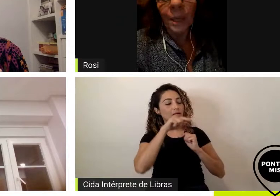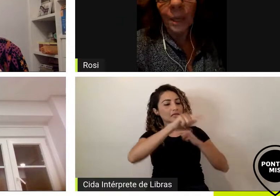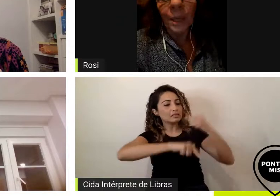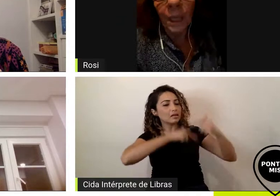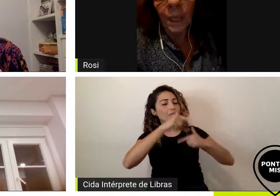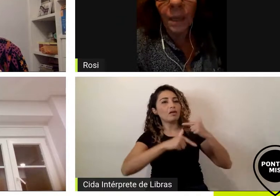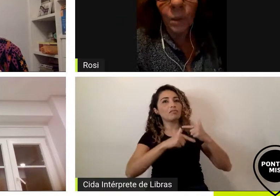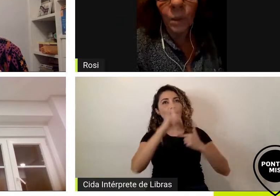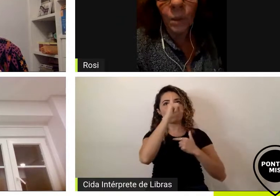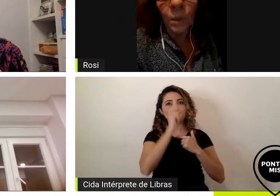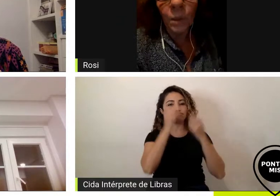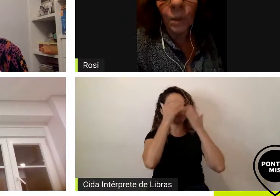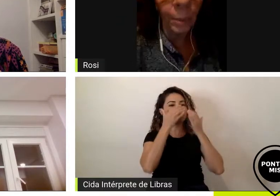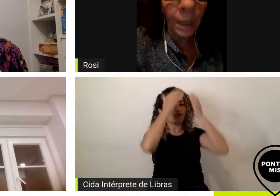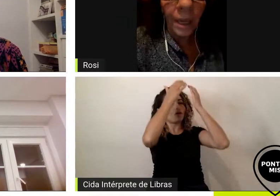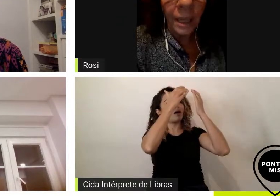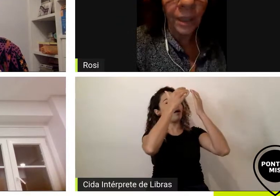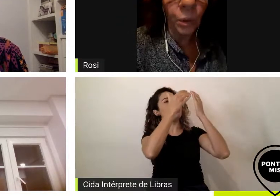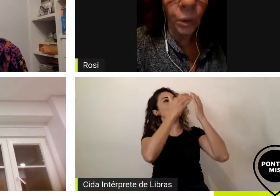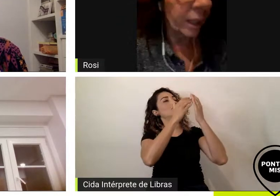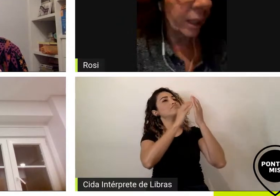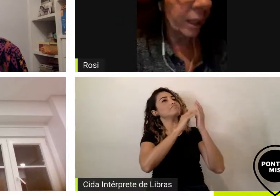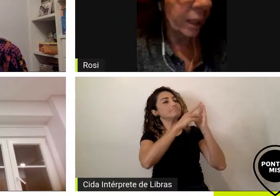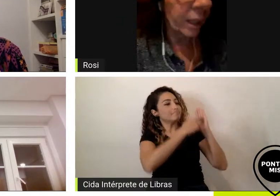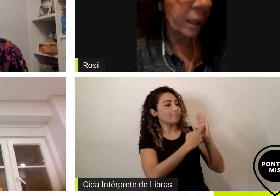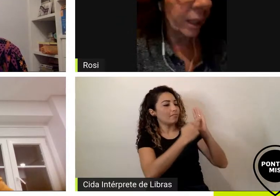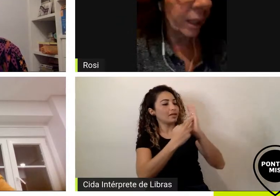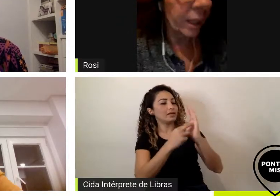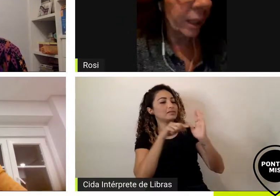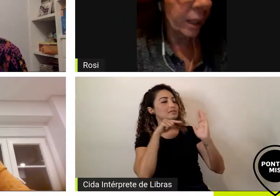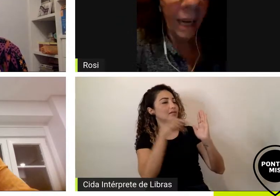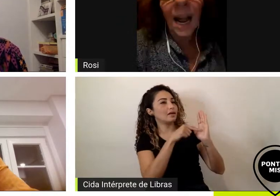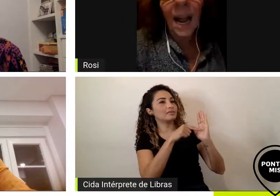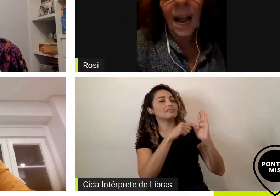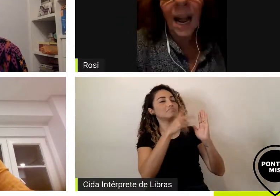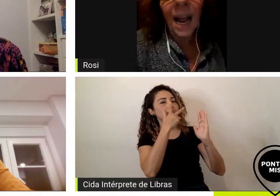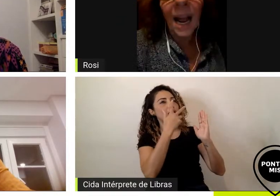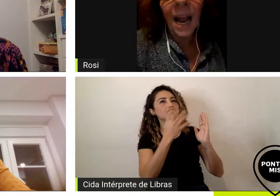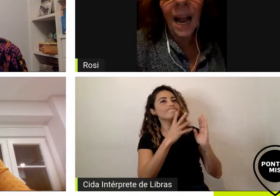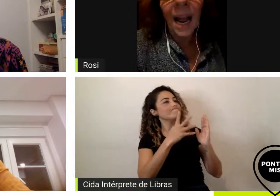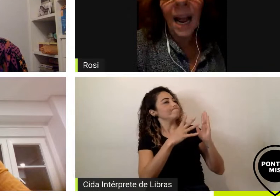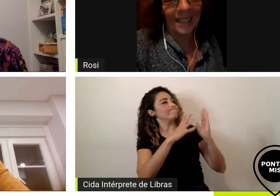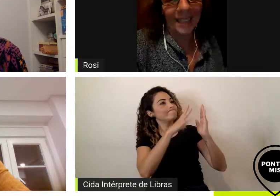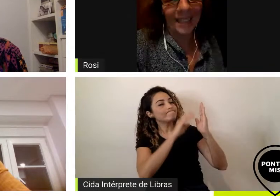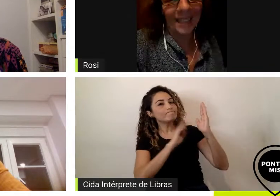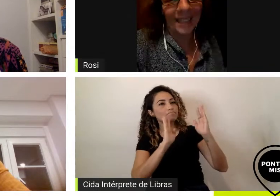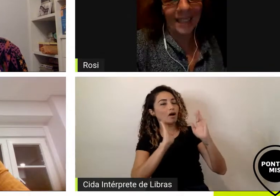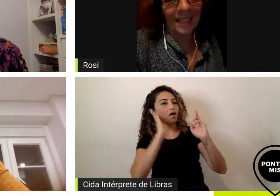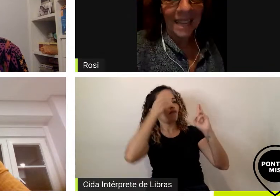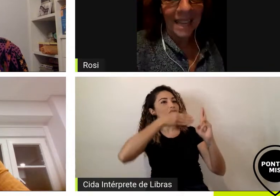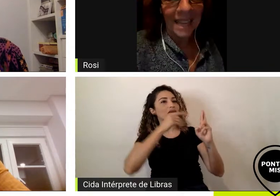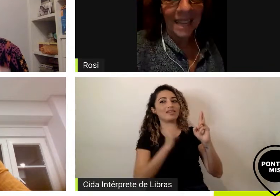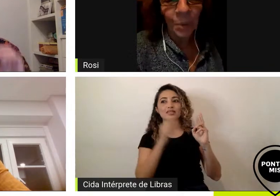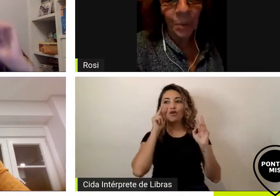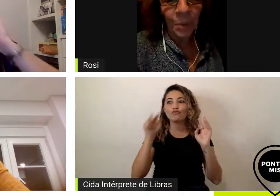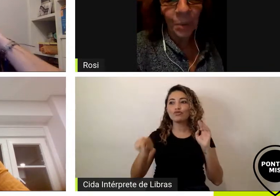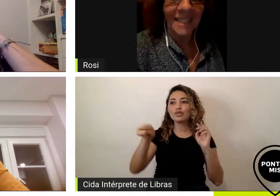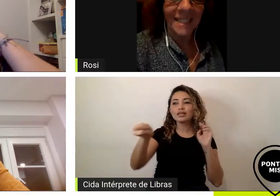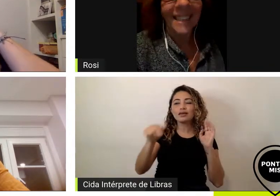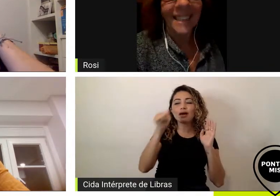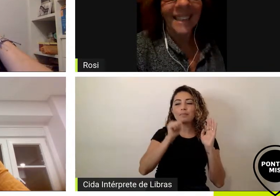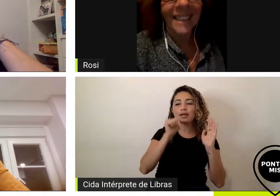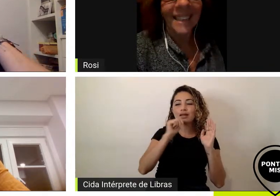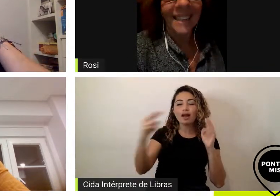é uma coisa muito forte porque as meninas eu sei que olhavam para mim e eu olhava na carinha delas e falava essa menininha quer ser uma bruxa